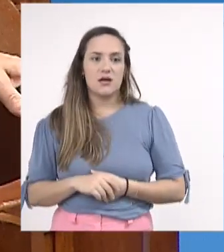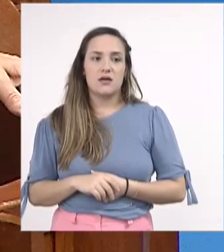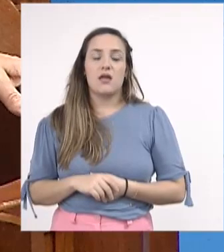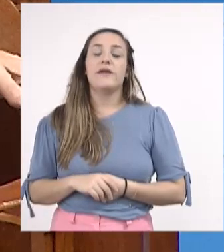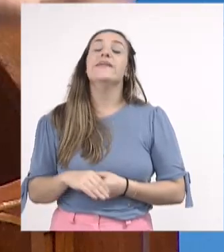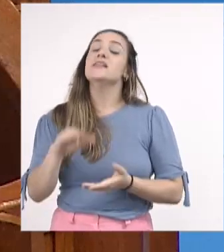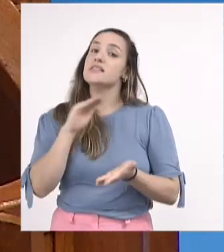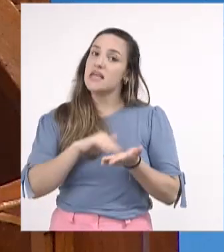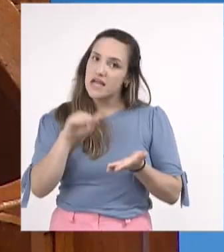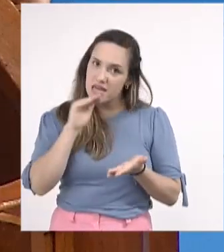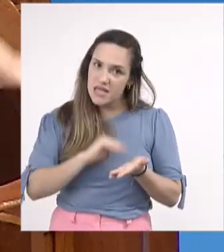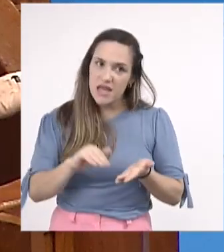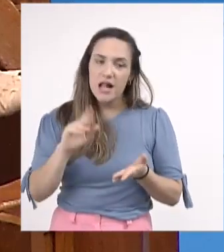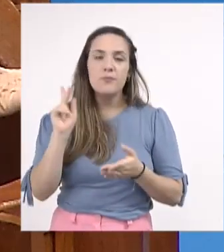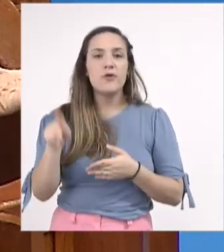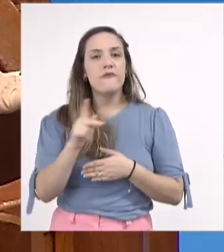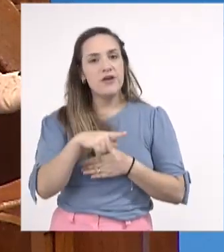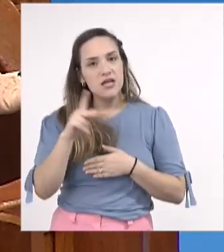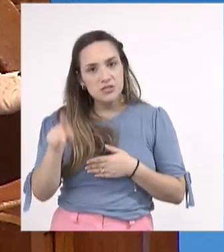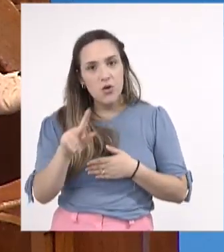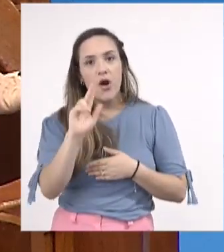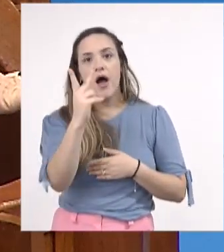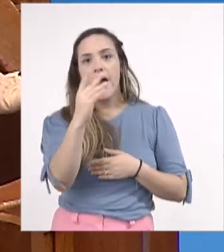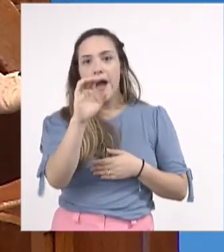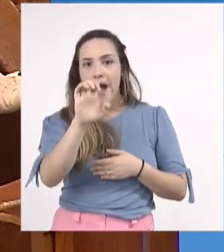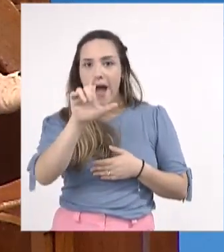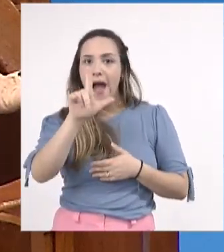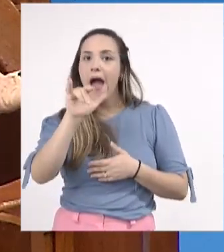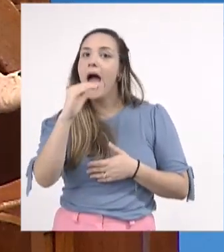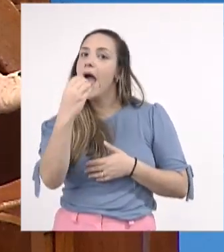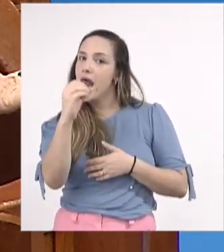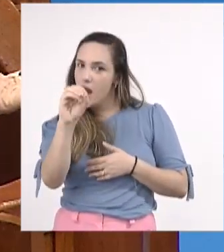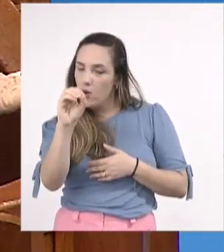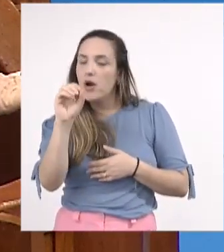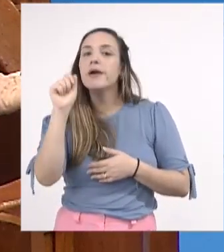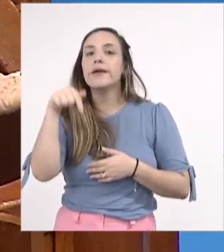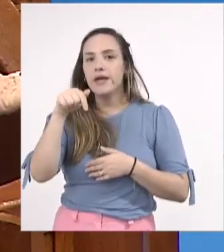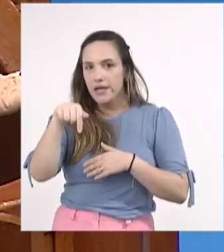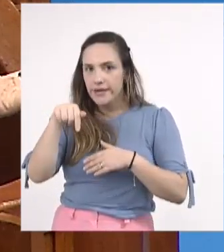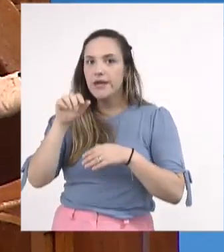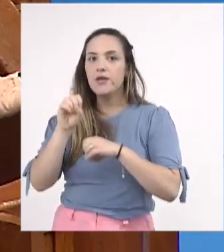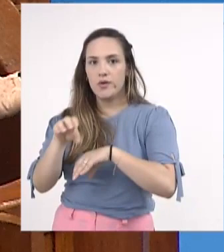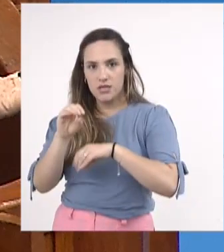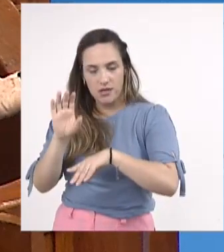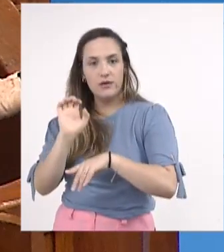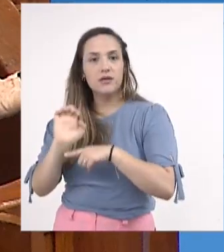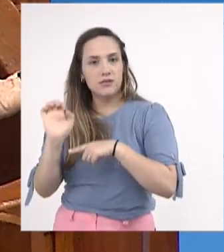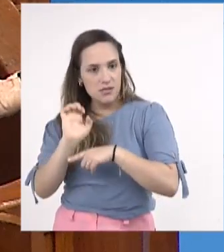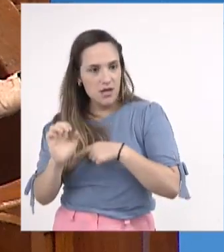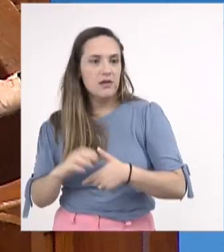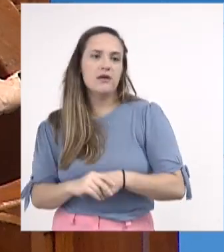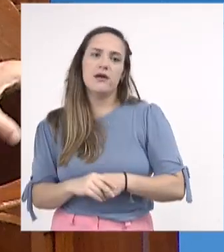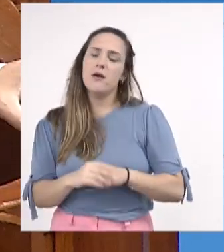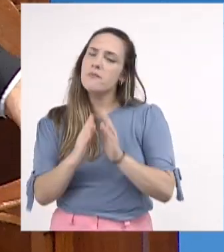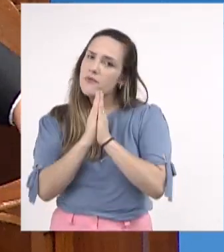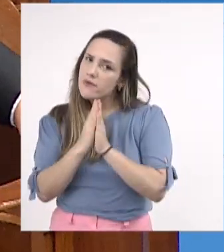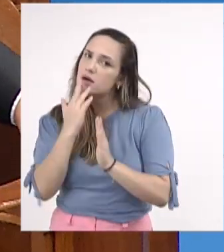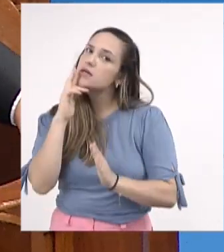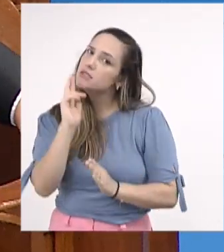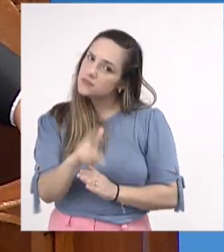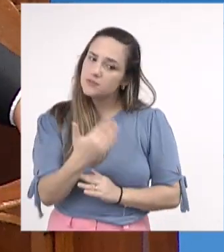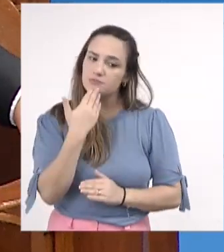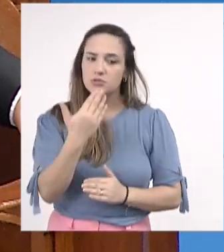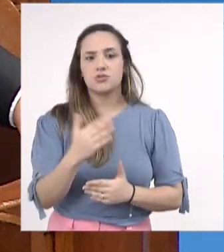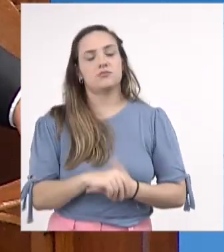secretário, professor Hélio, de Educação do Estado, que atenda essa necessidade